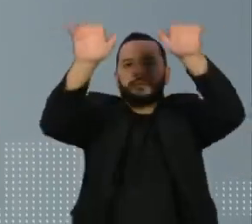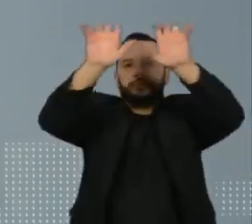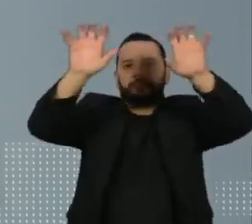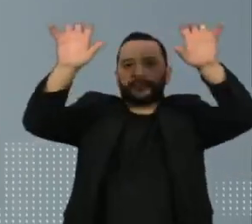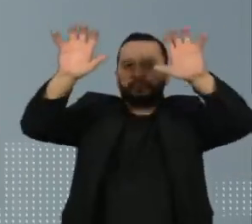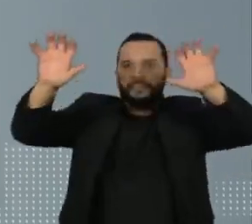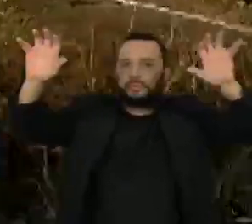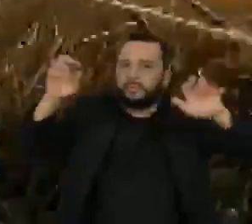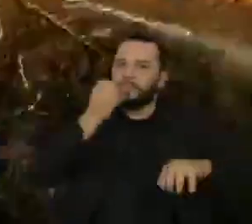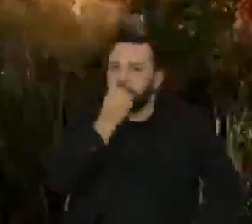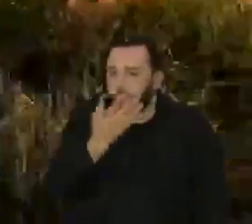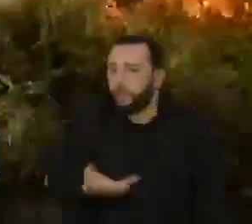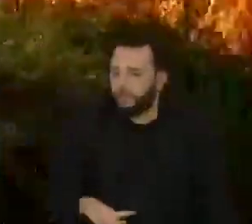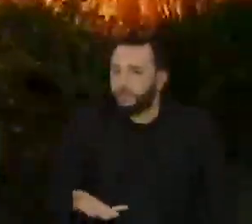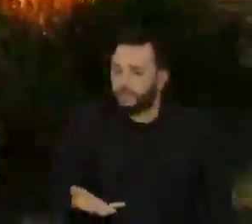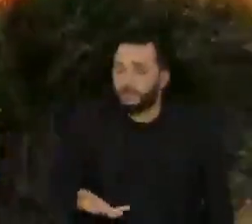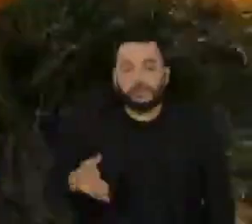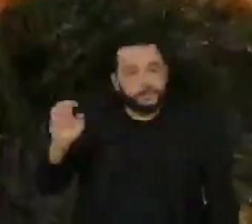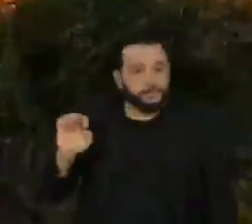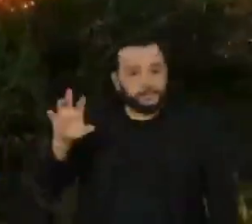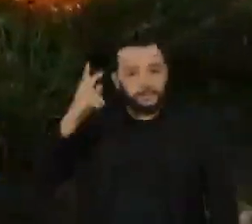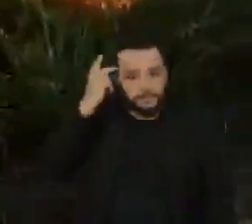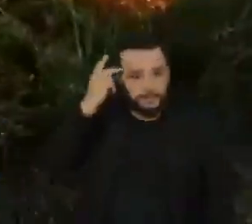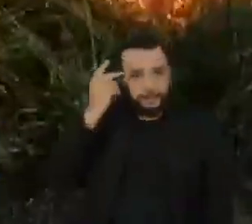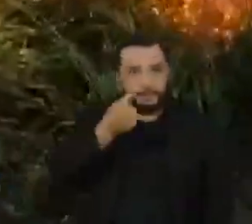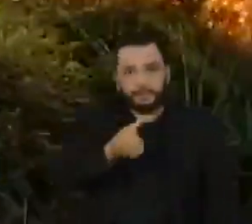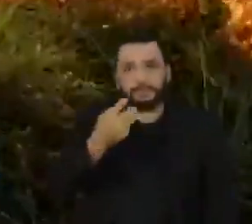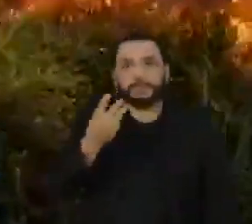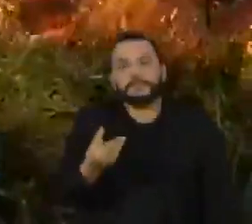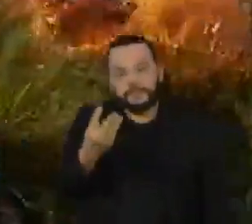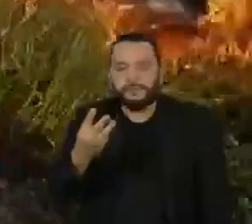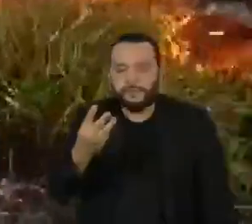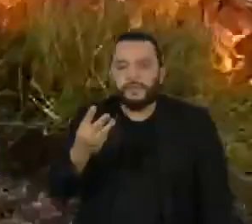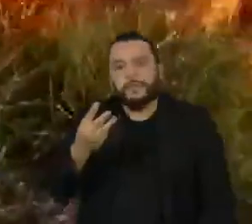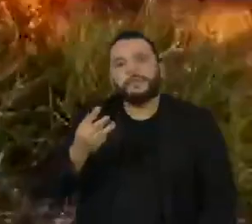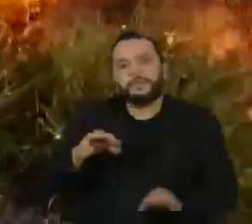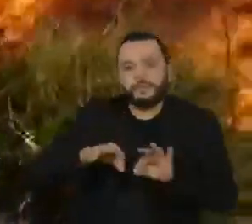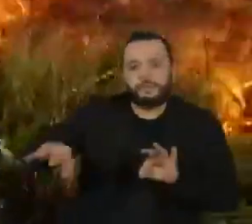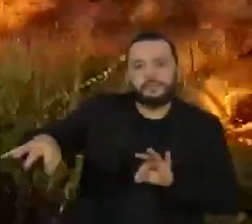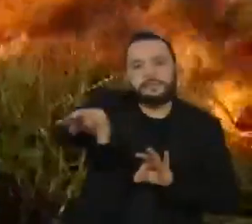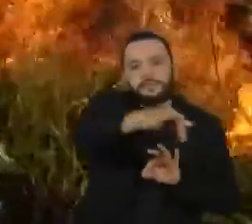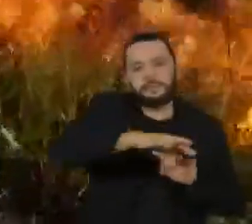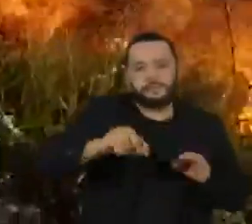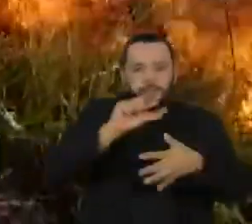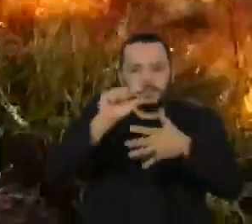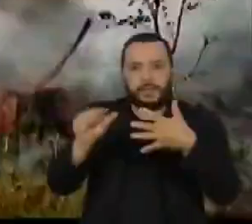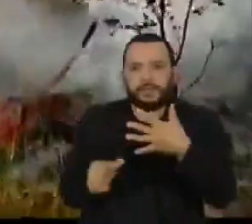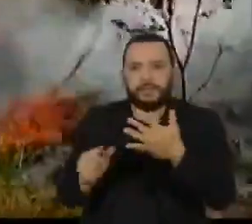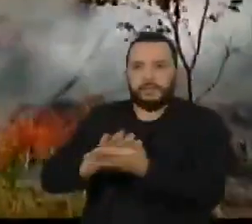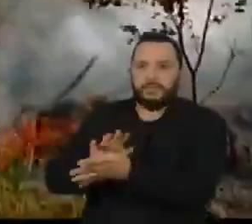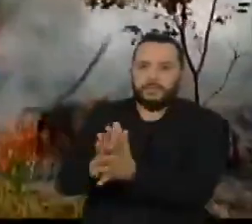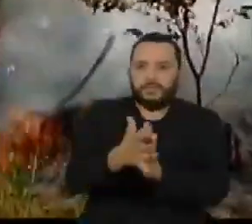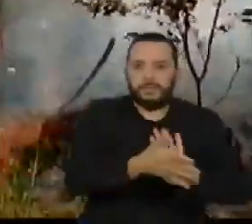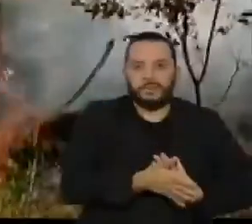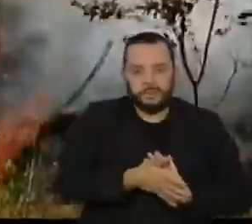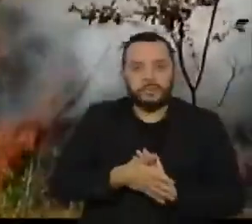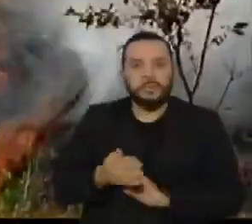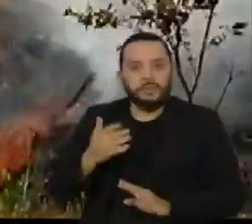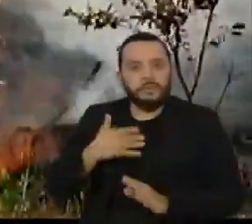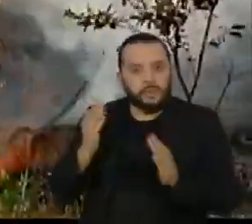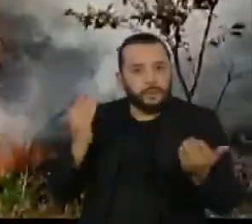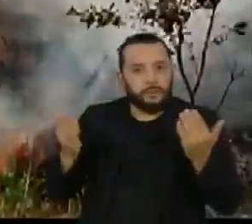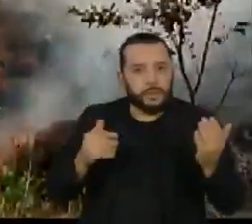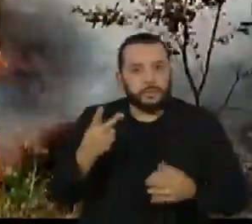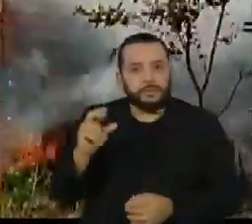Paulo, só este ano, 63 hectares de mata atlântica foram devorados por queimadas. Menos do que em 2020.